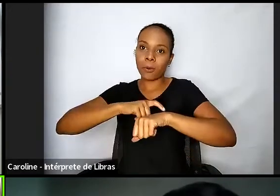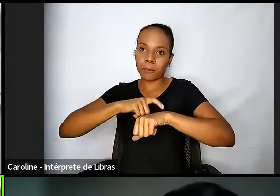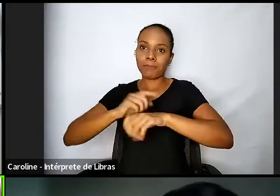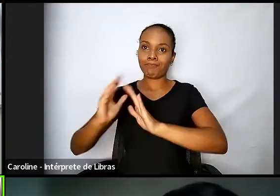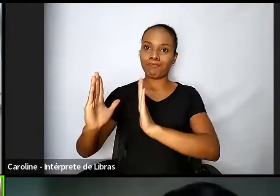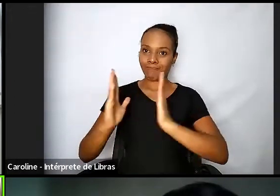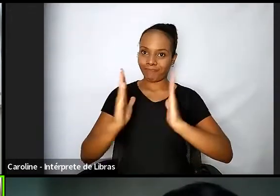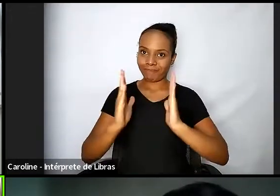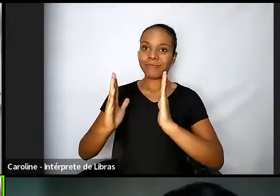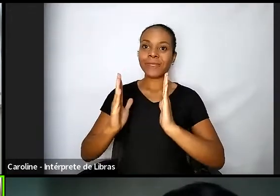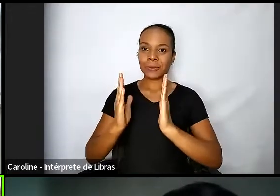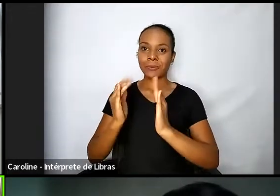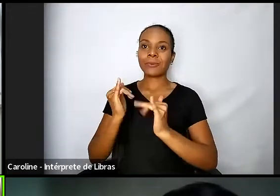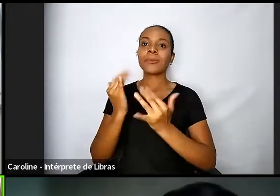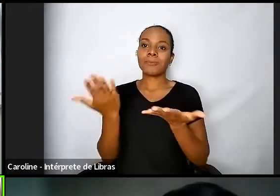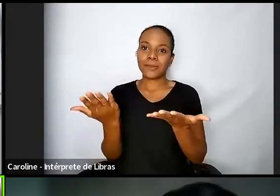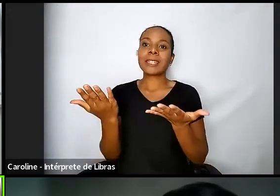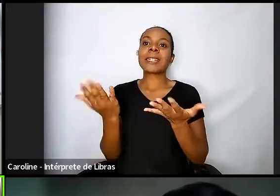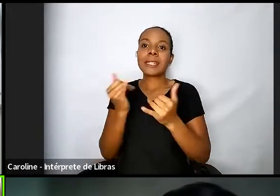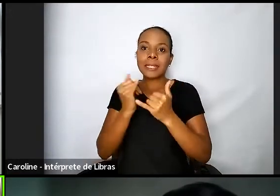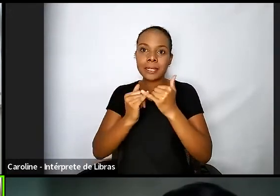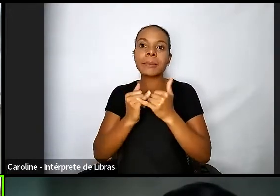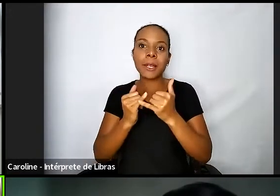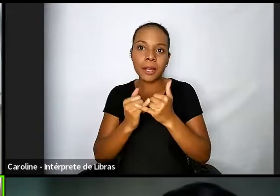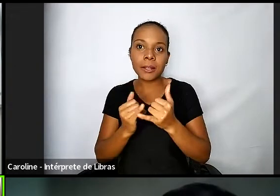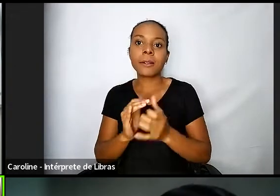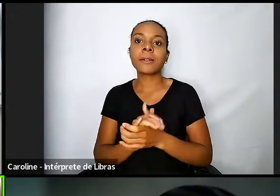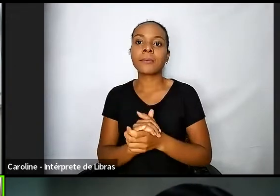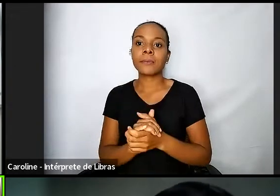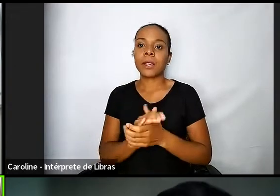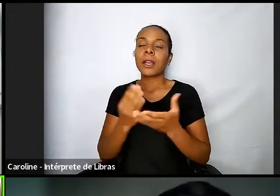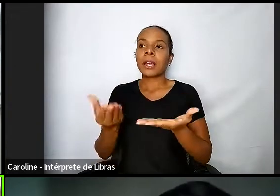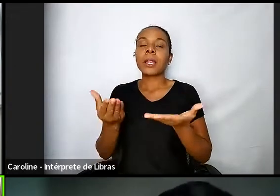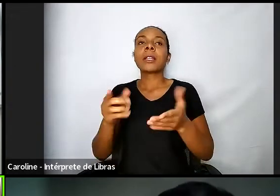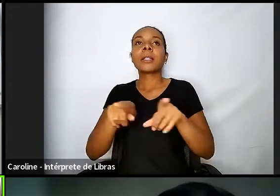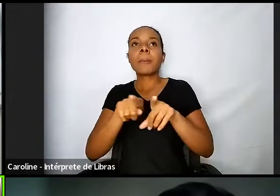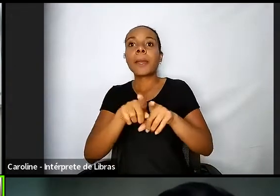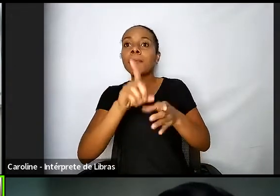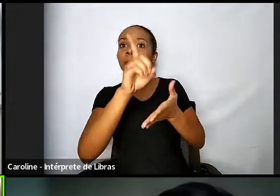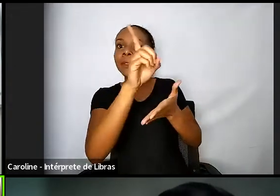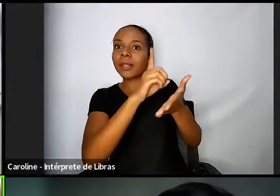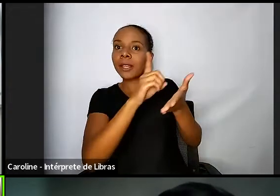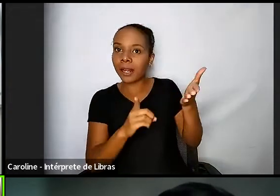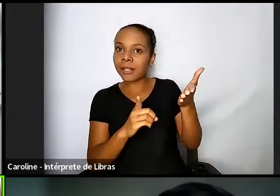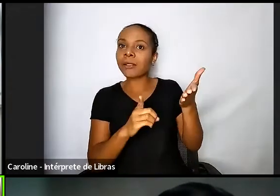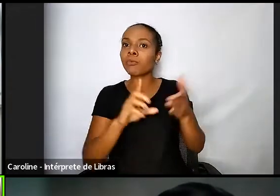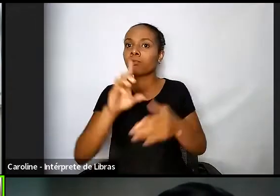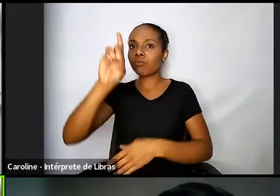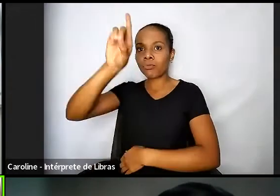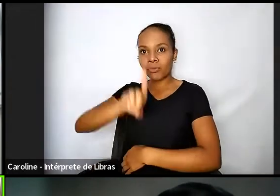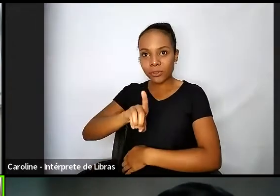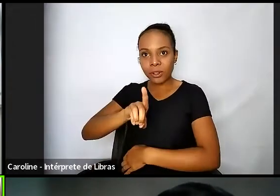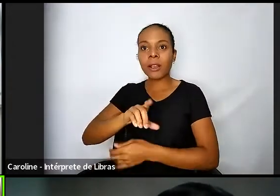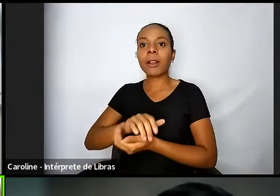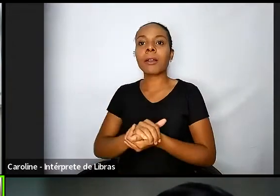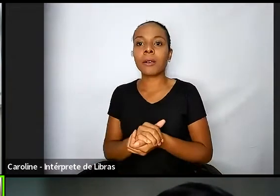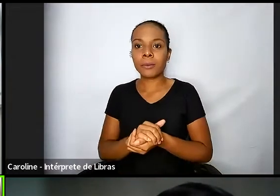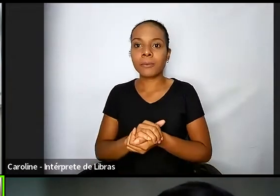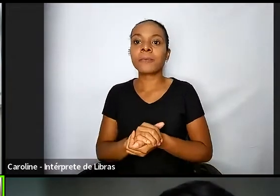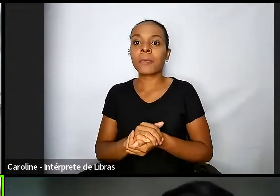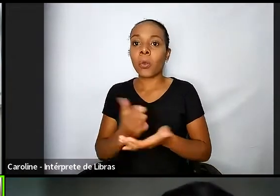sincronismo com movimentos declarações de reconhecimento dos direitos hoje muito forte a agenda 2030